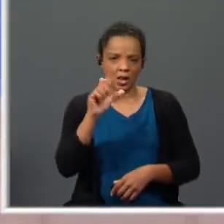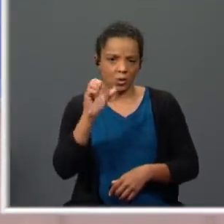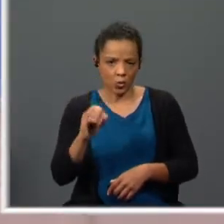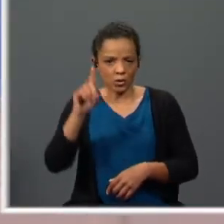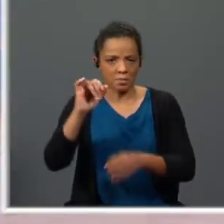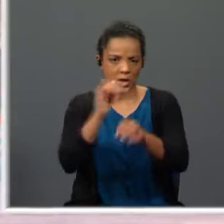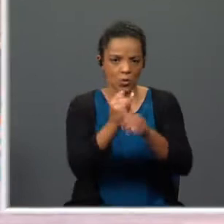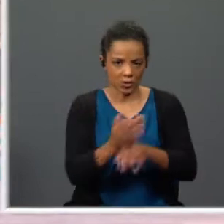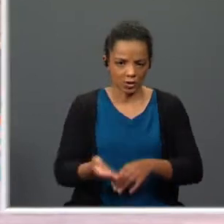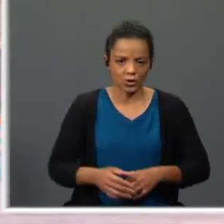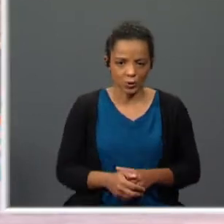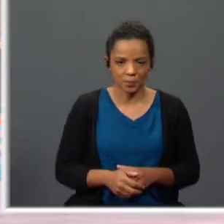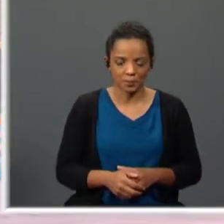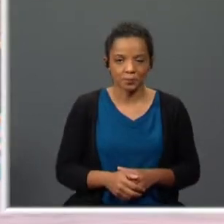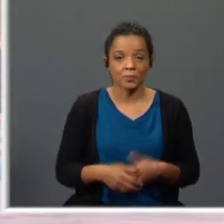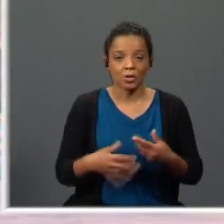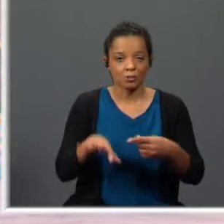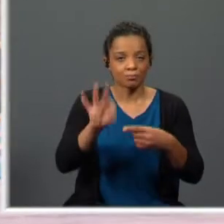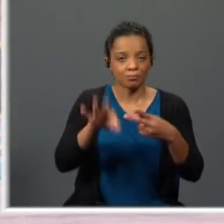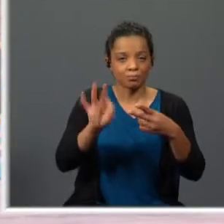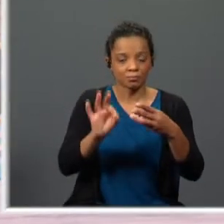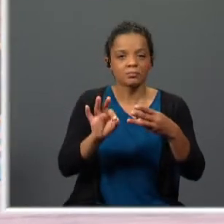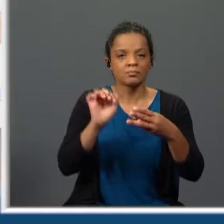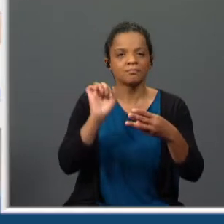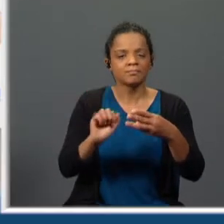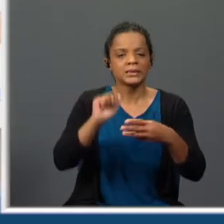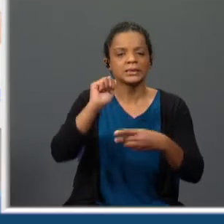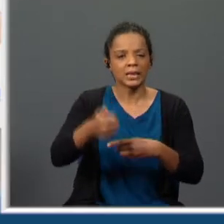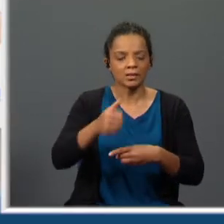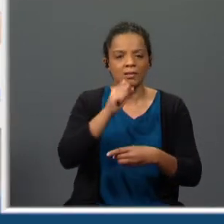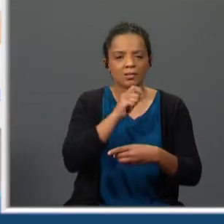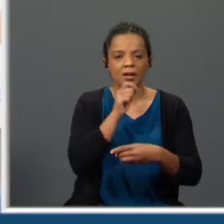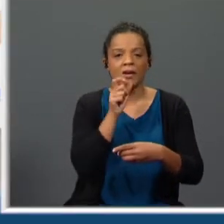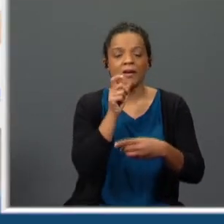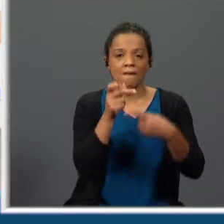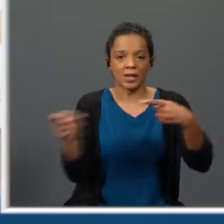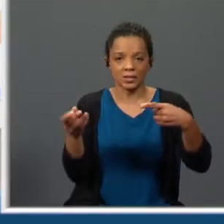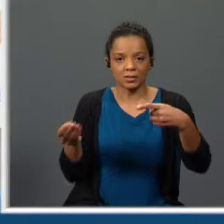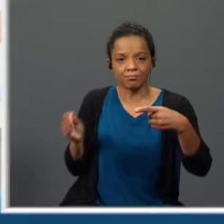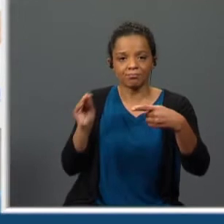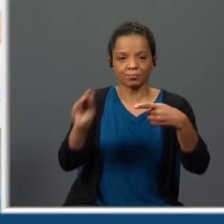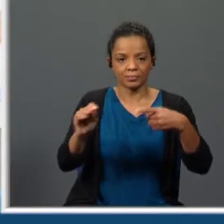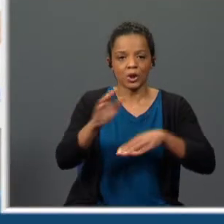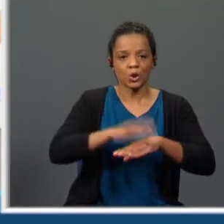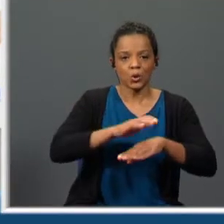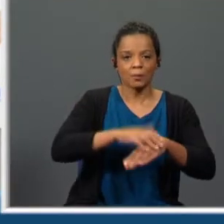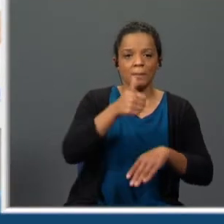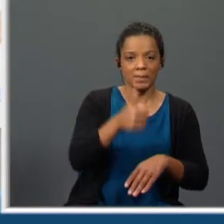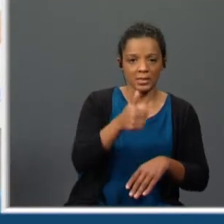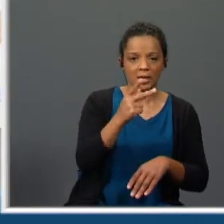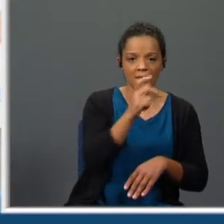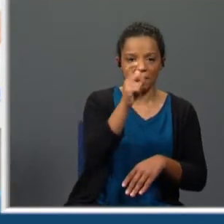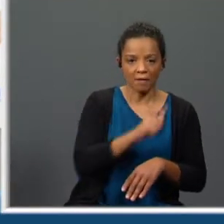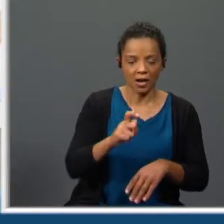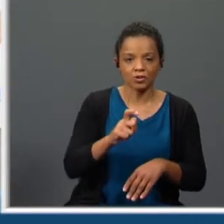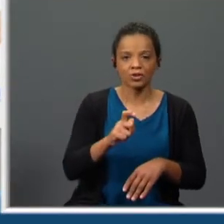então tens agora que selecionar a opção adequada para completares as frases através de brisa e da vaz Gil